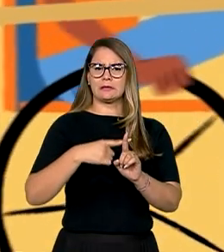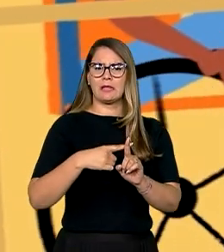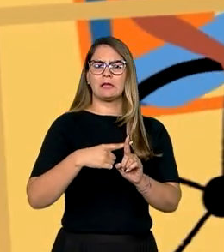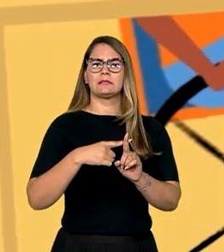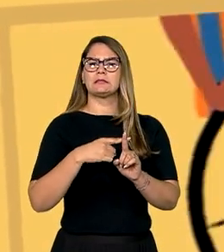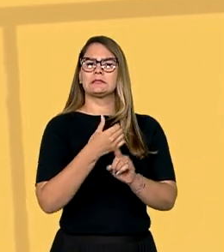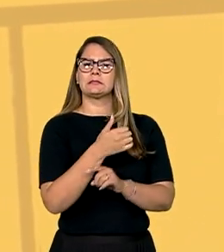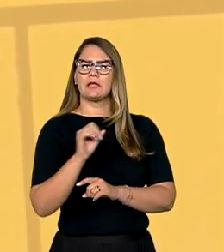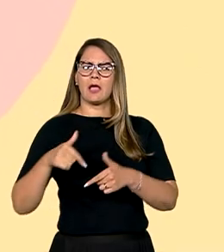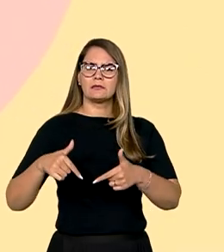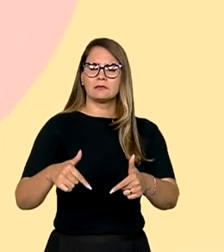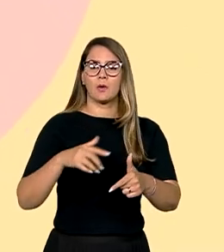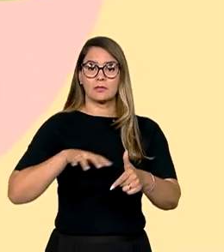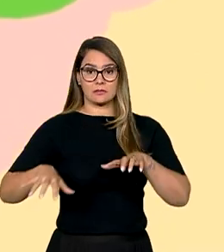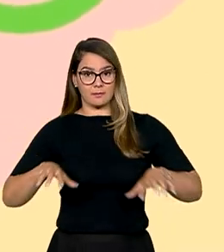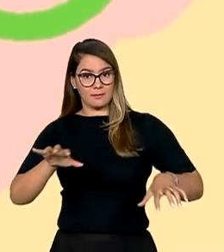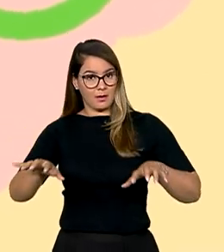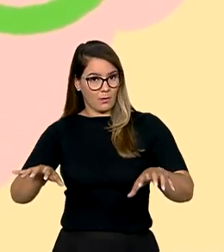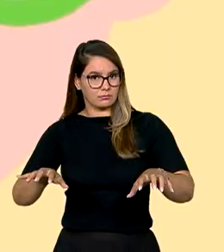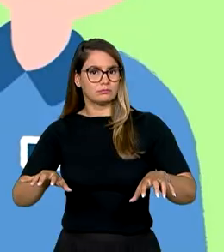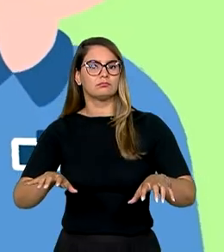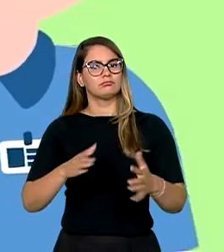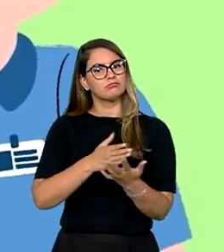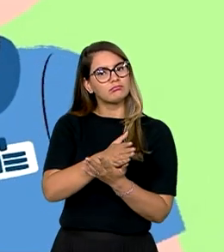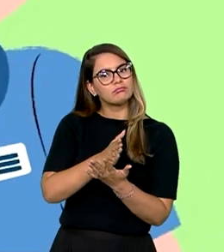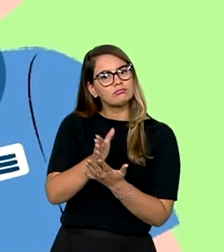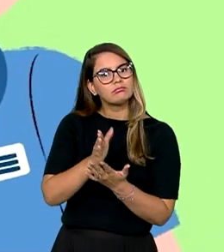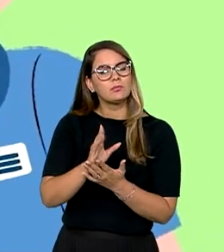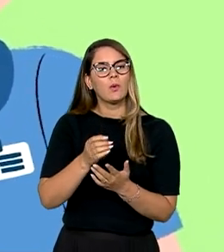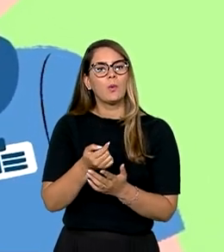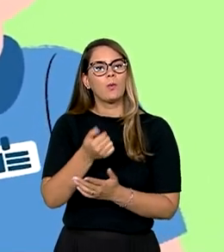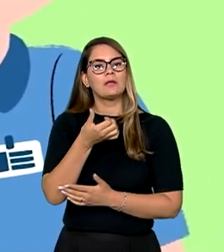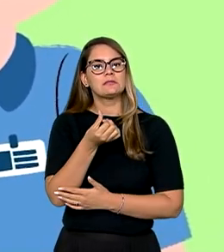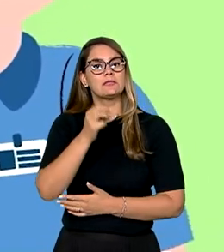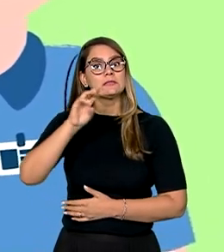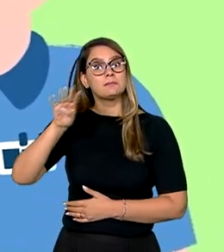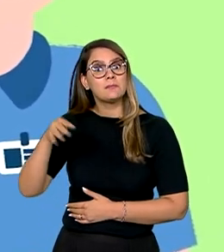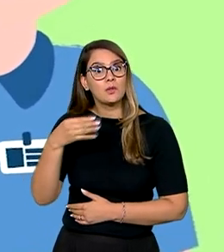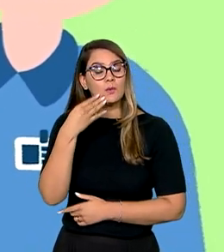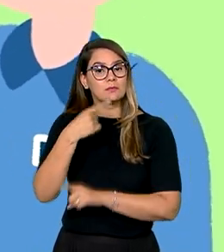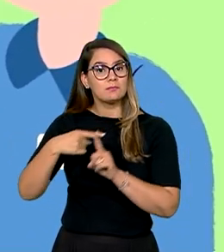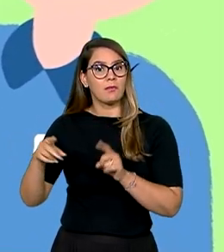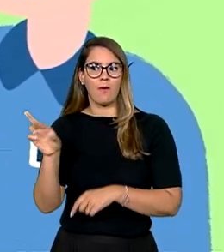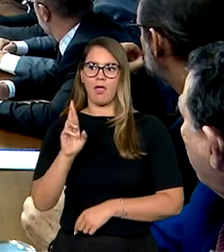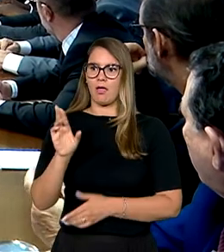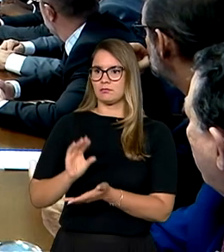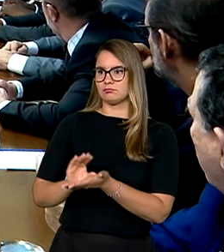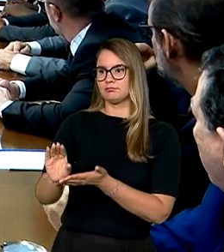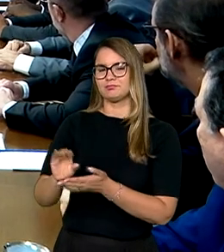de 100 ações divididas em quatro eixos. São quase seis bilhões e meio de reais em investimentos.